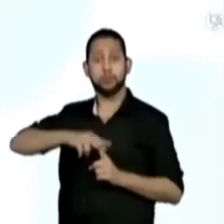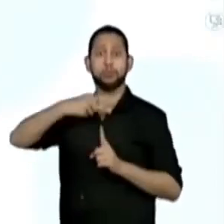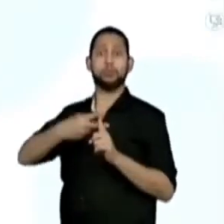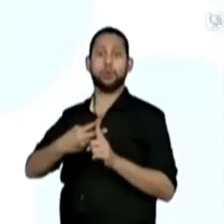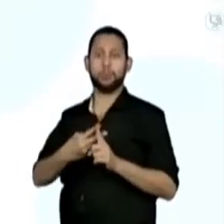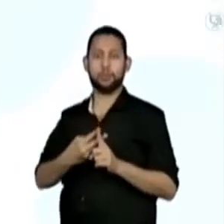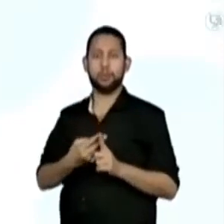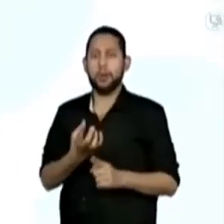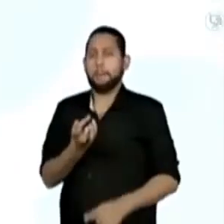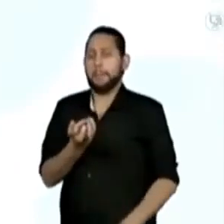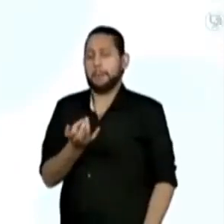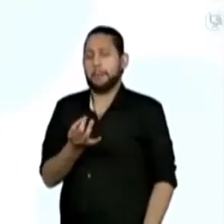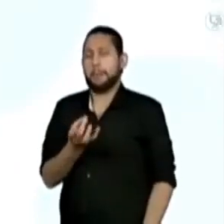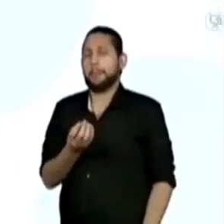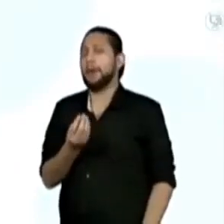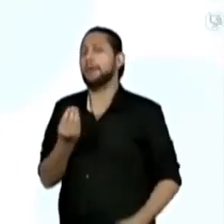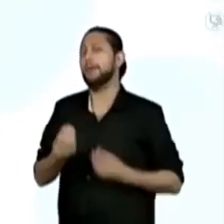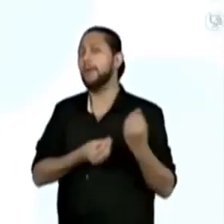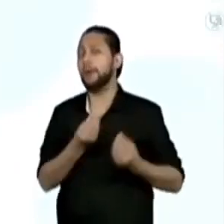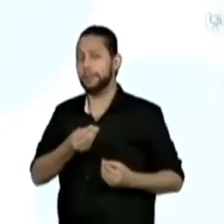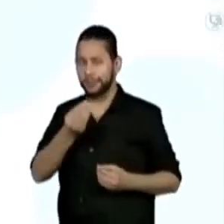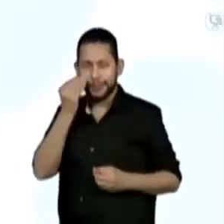Vamos lá fazer a nossa conta.